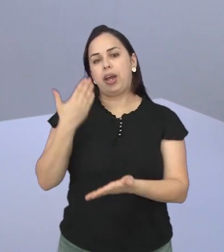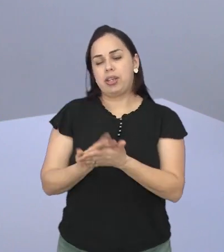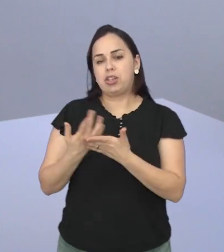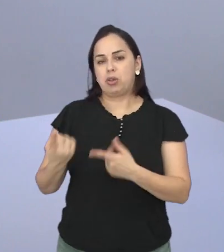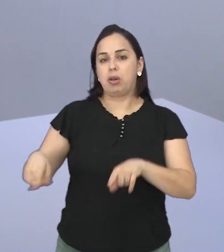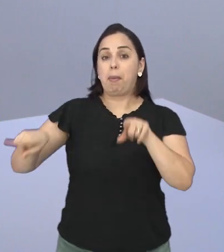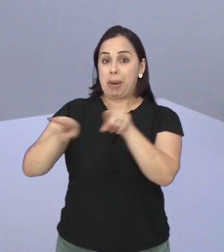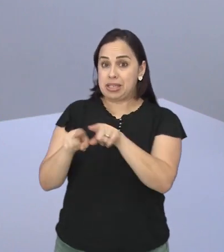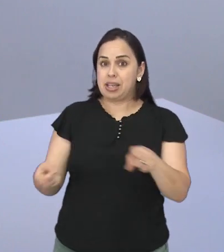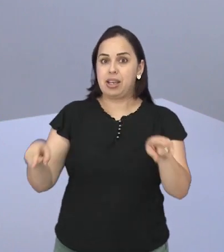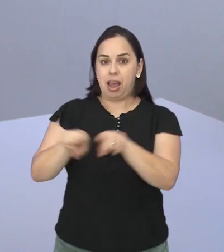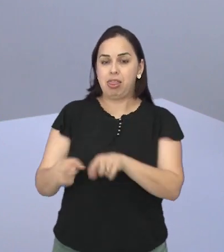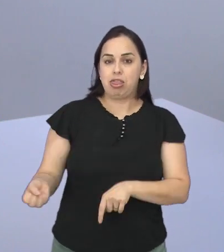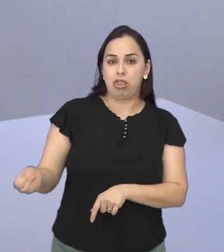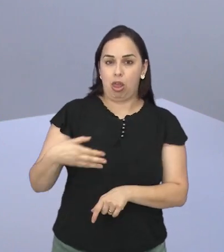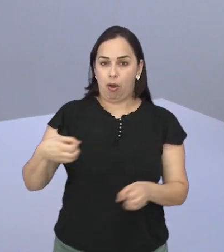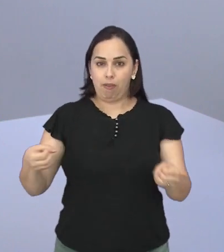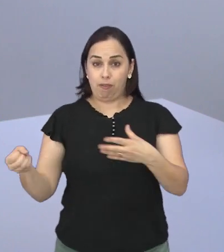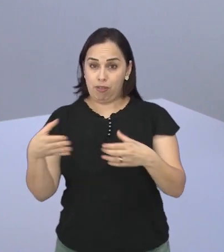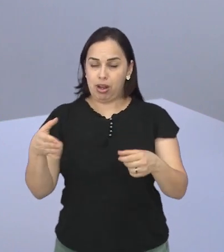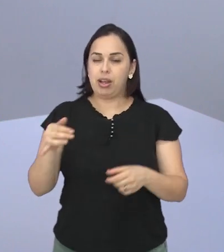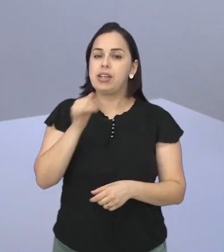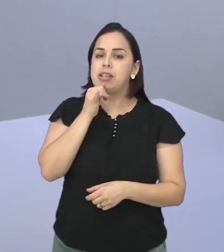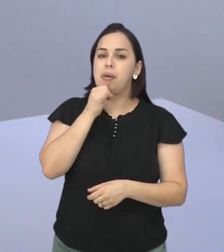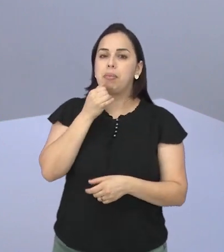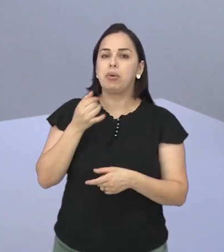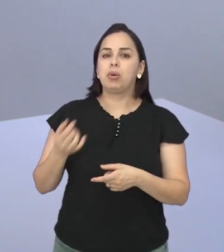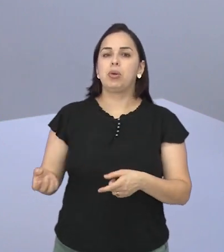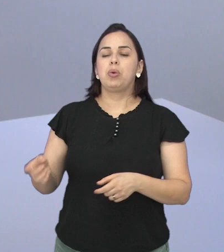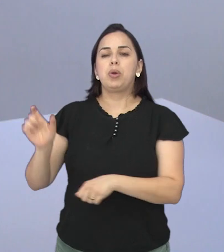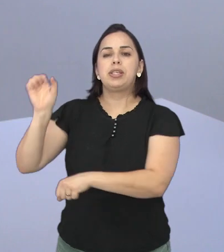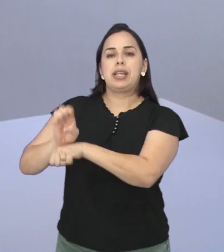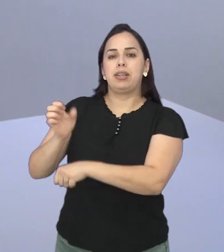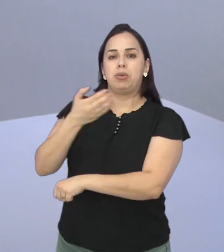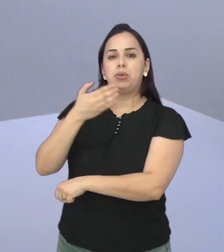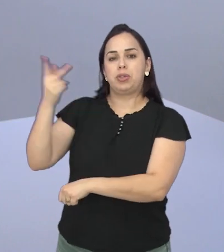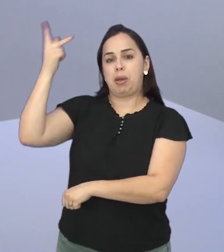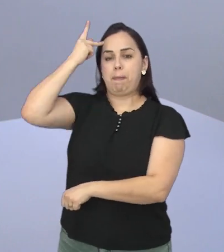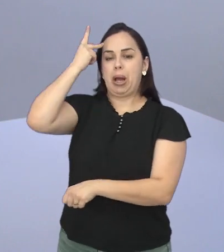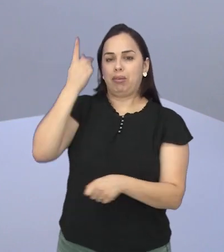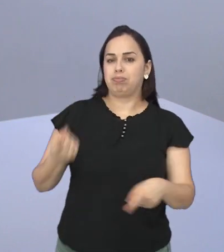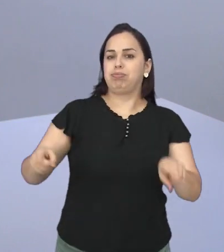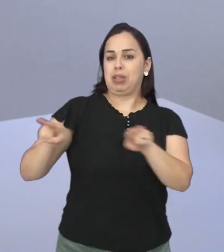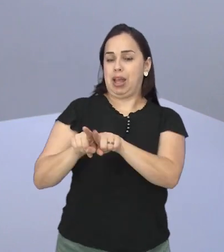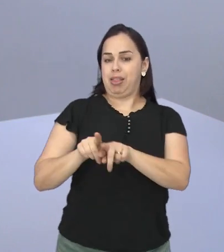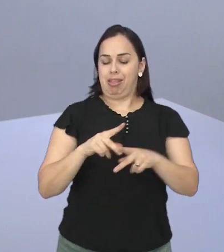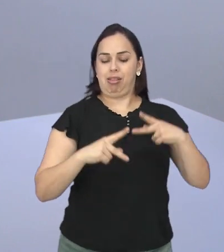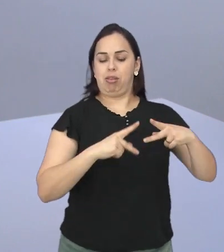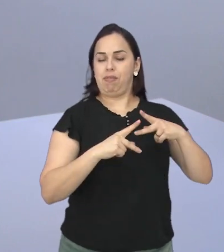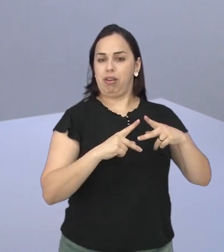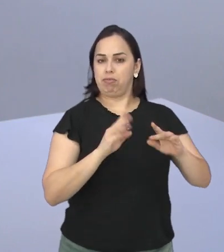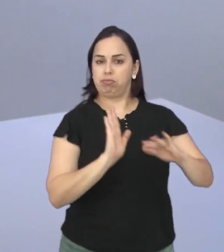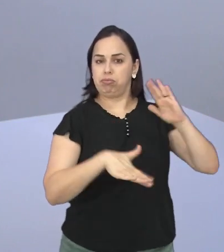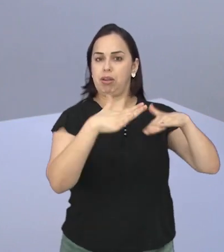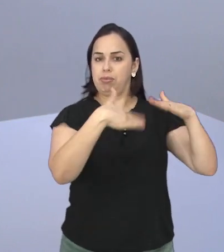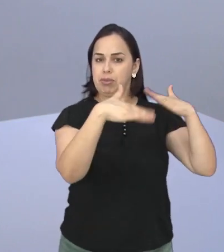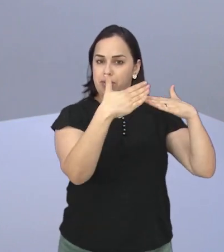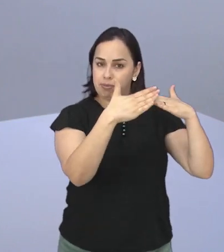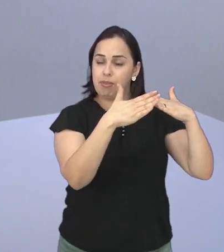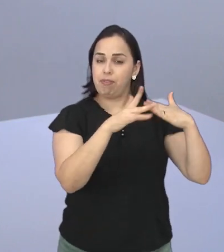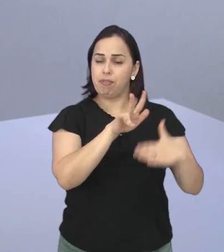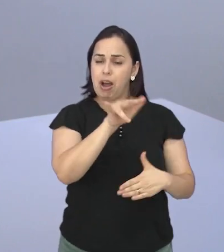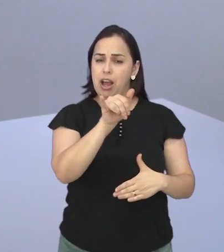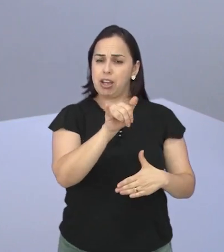inclusive com o poder no caso do Estado de São Paulo São José vai poder avançar em